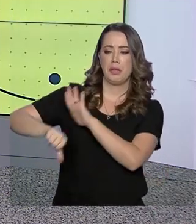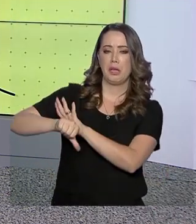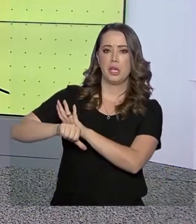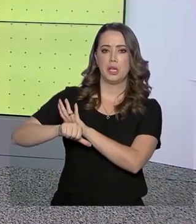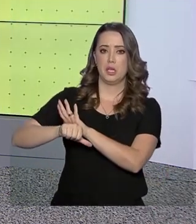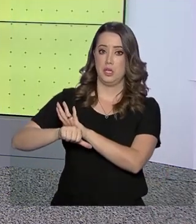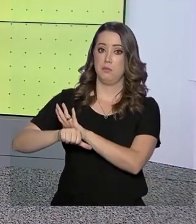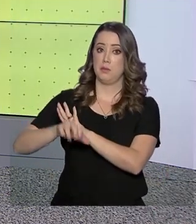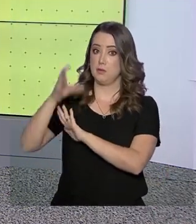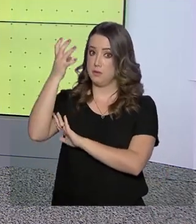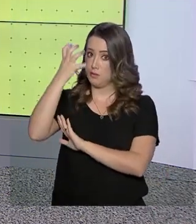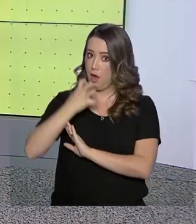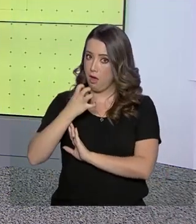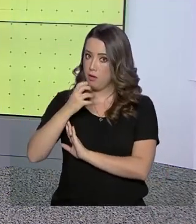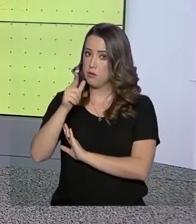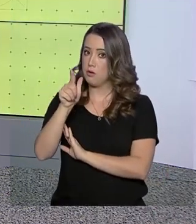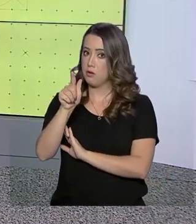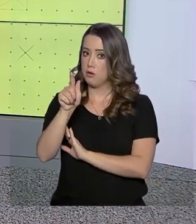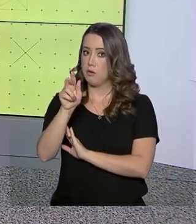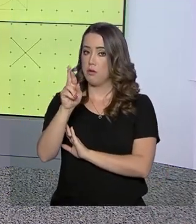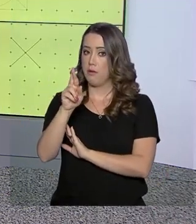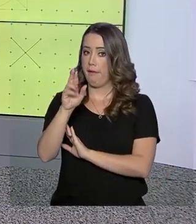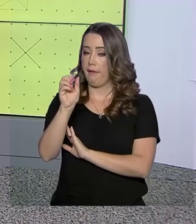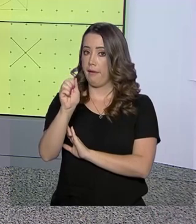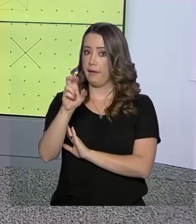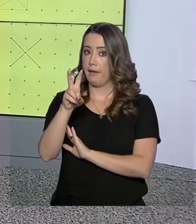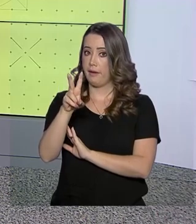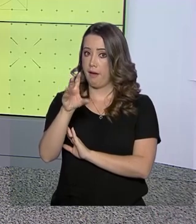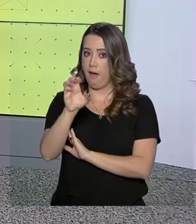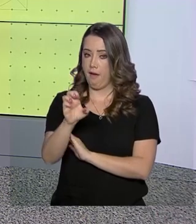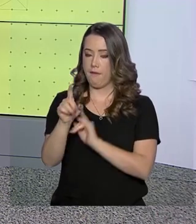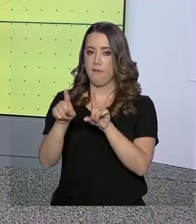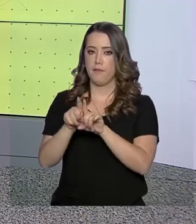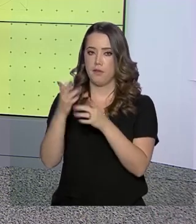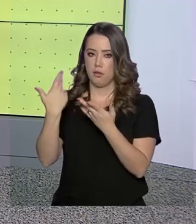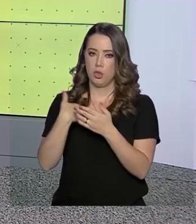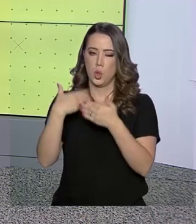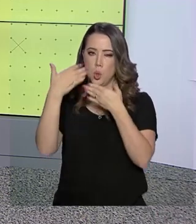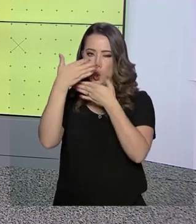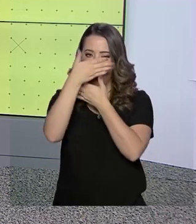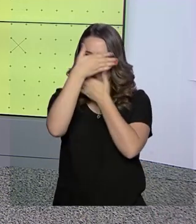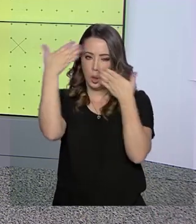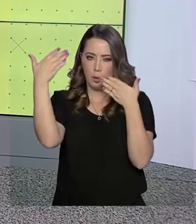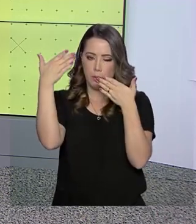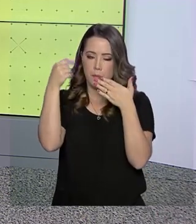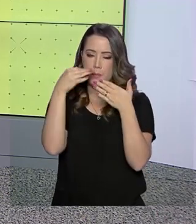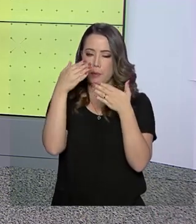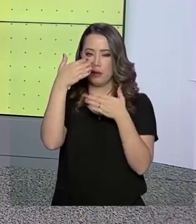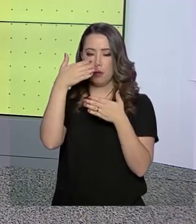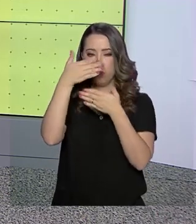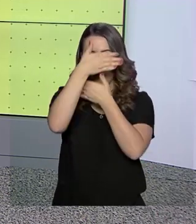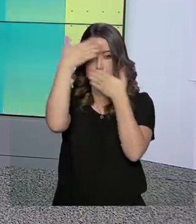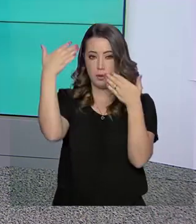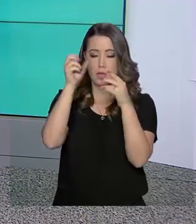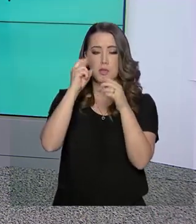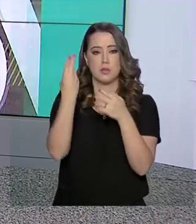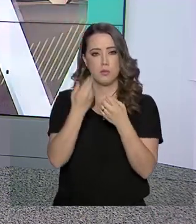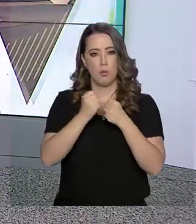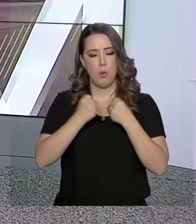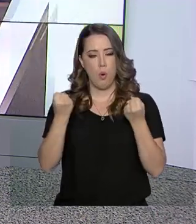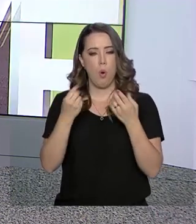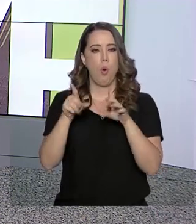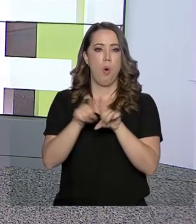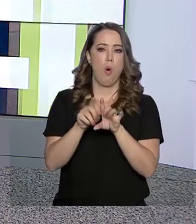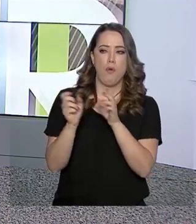gravíssimos, como as suspeitas de terrorismo ou de tráfico de drogas, por exemplo. Com a mudança, as autoridades vão poder